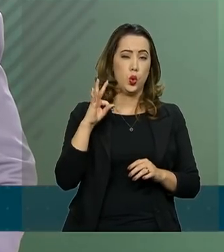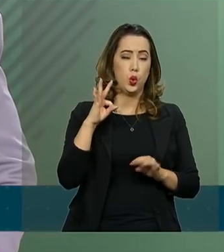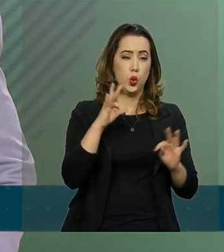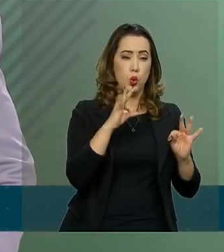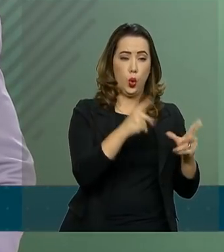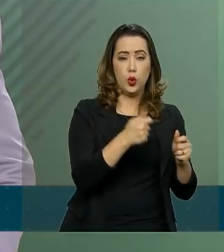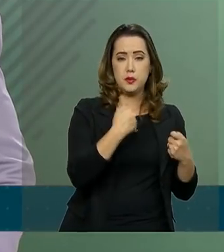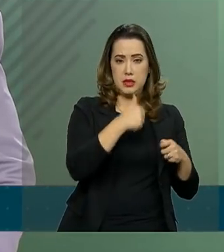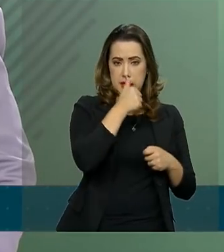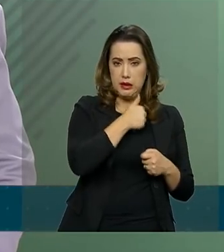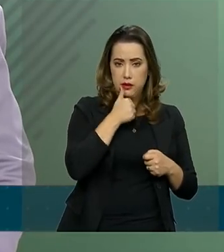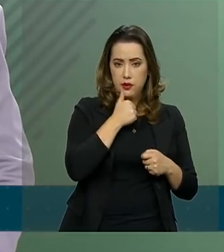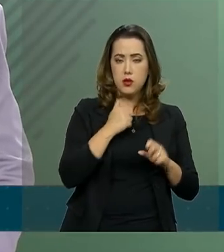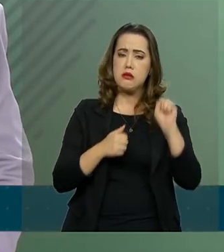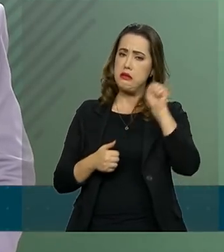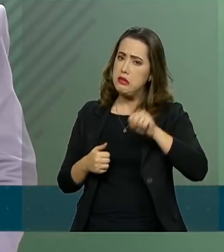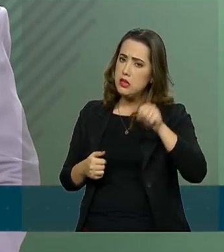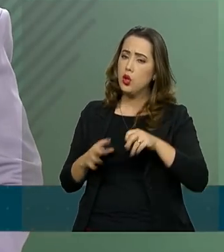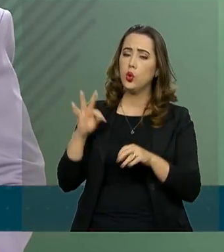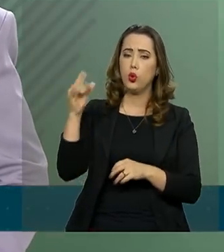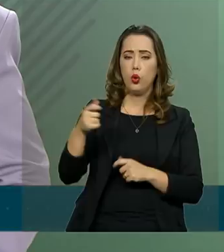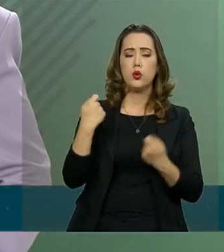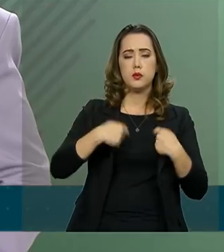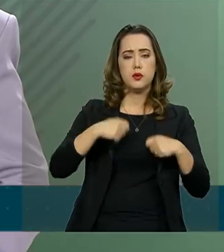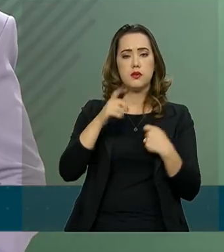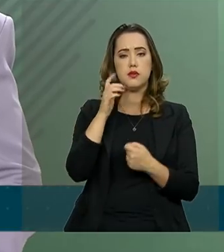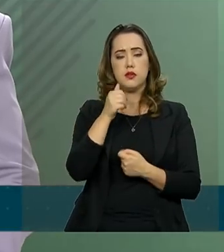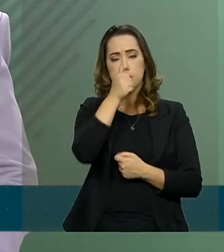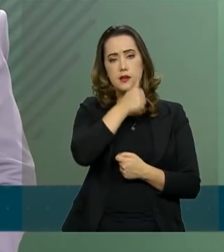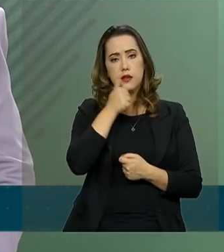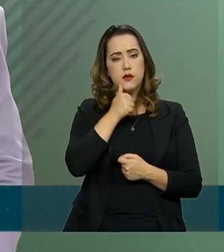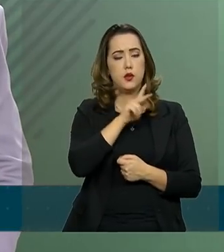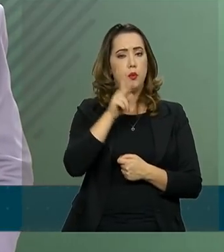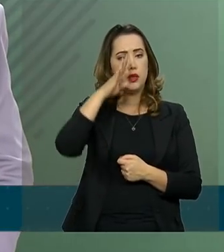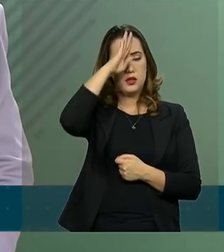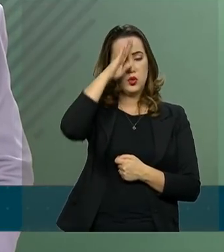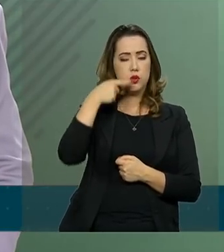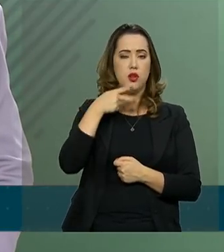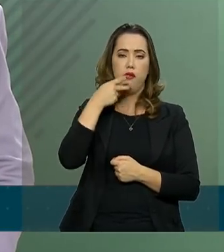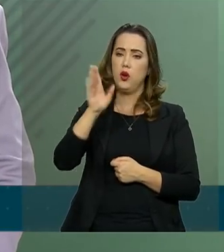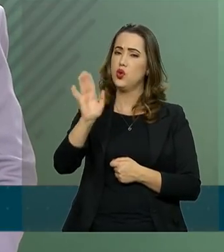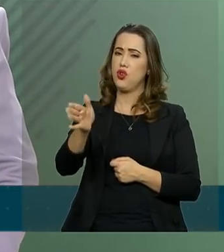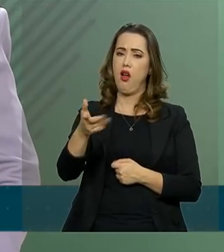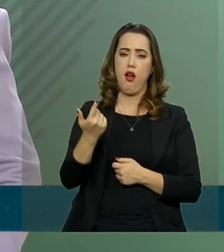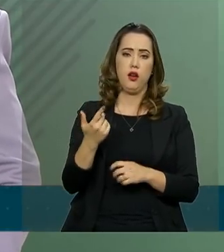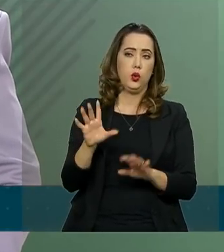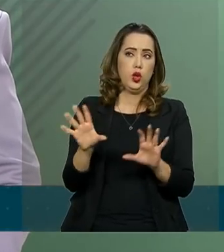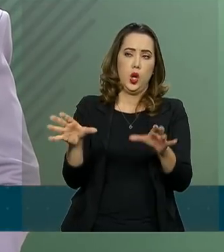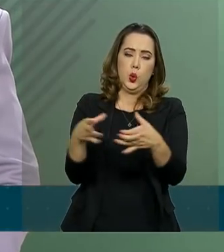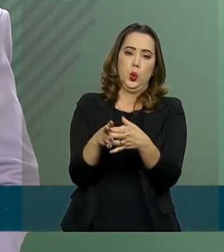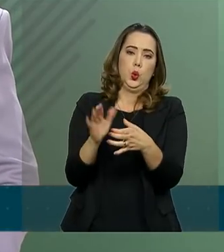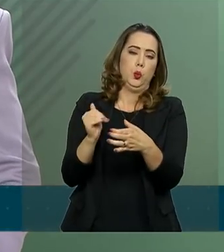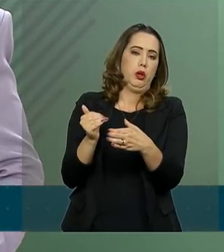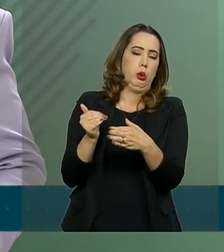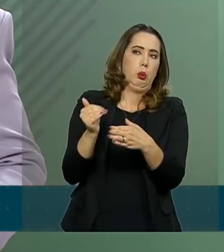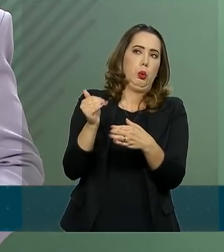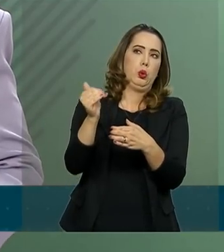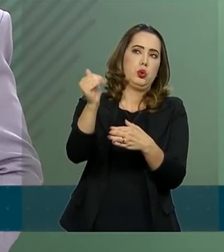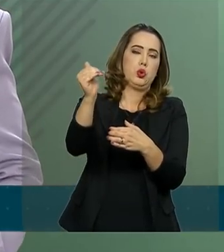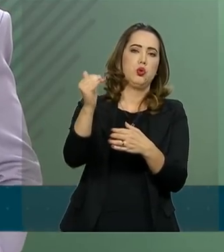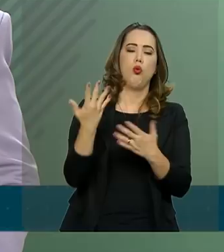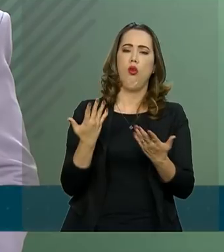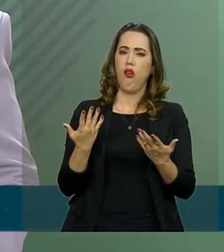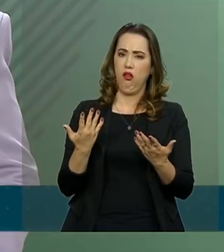Indistintamente. O presidente já vem colocando isso de forma clara. Não existe categoria que venha a manter, entre